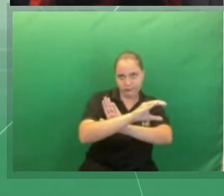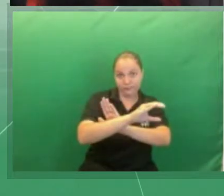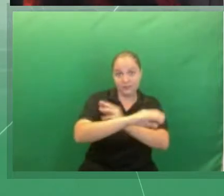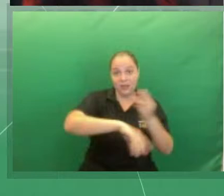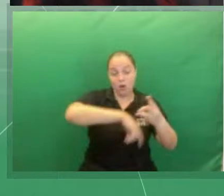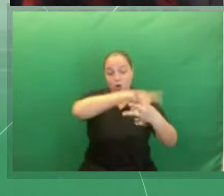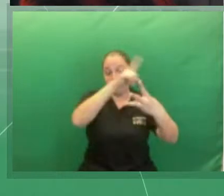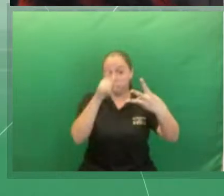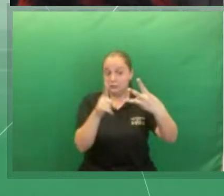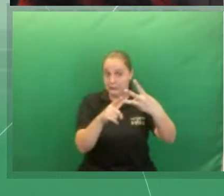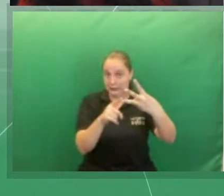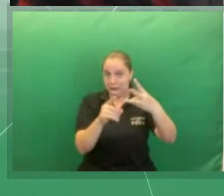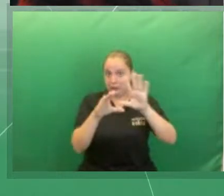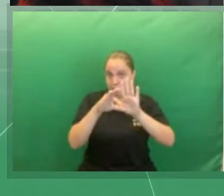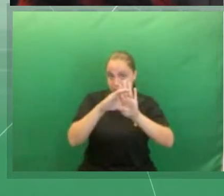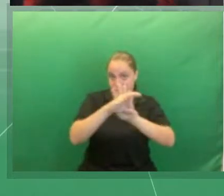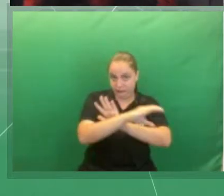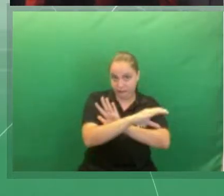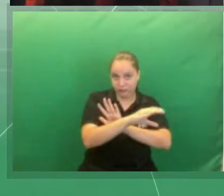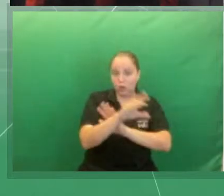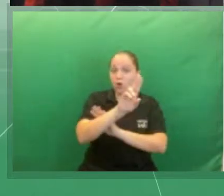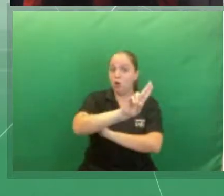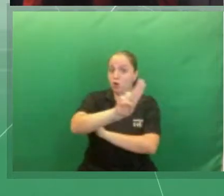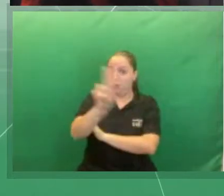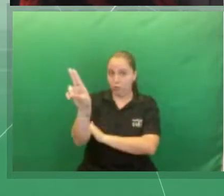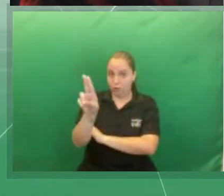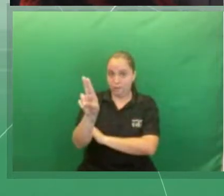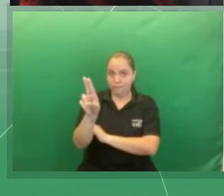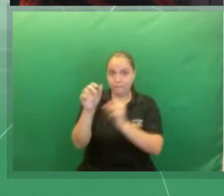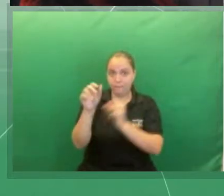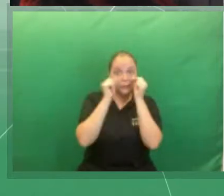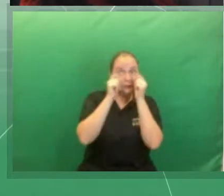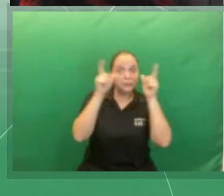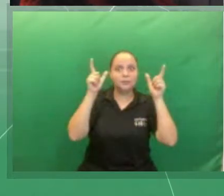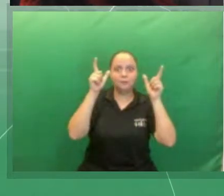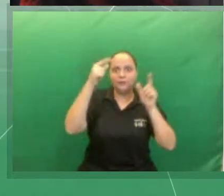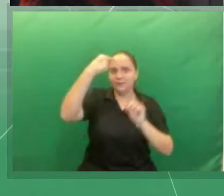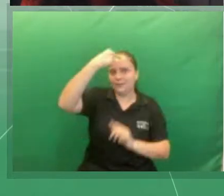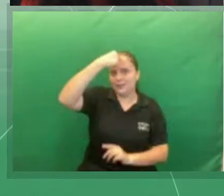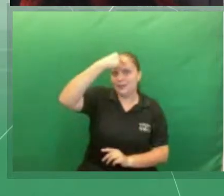terceiro capítulo é denominado Despertando a Consciência Étnico-Racial.